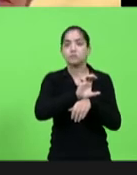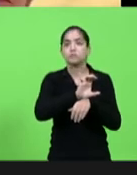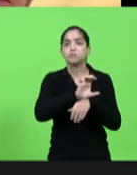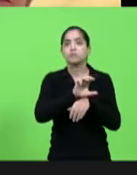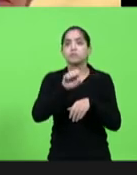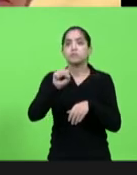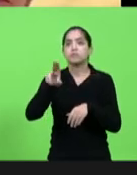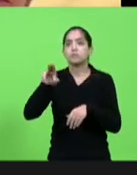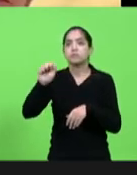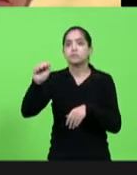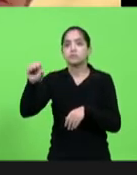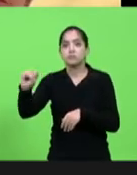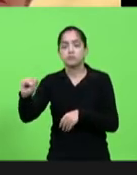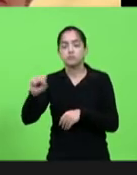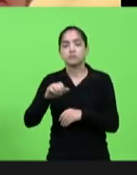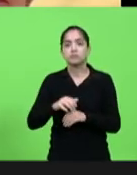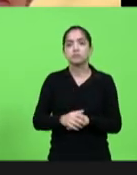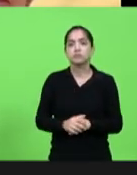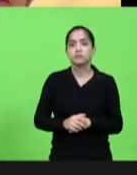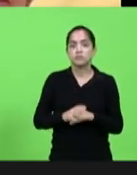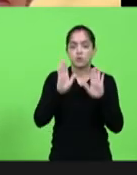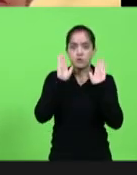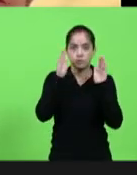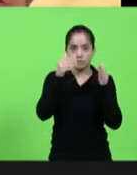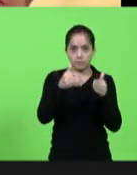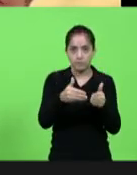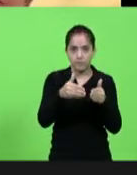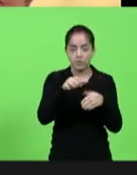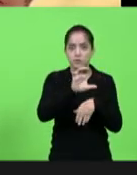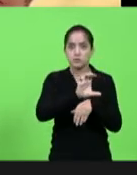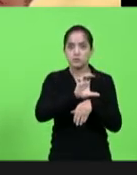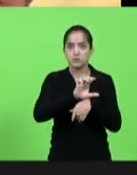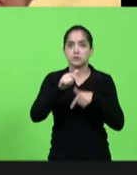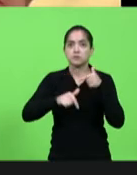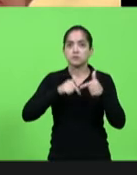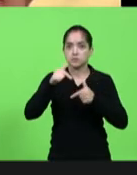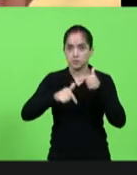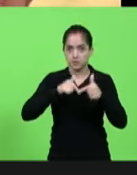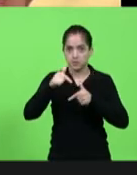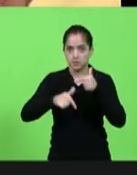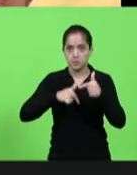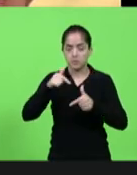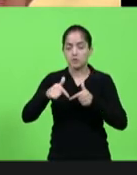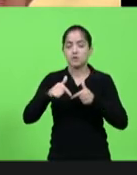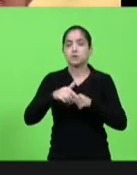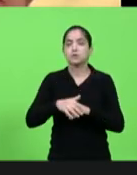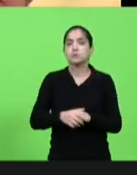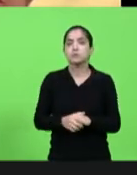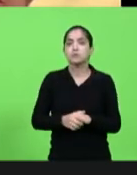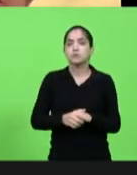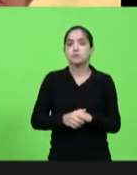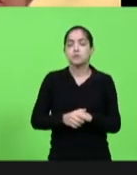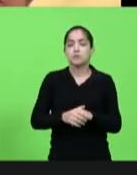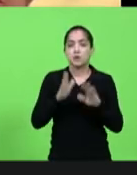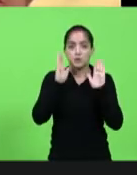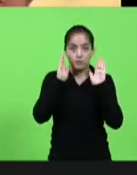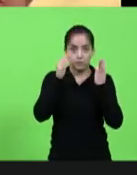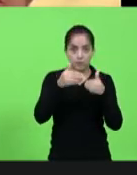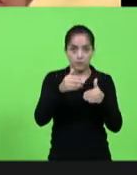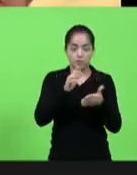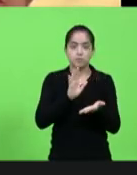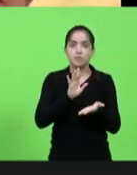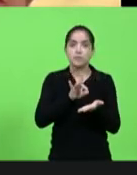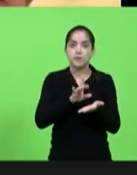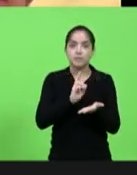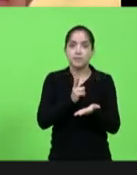SUAS, Féu Suas, Fórum Estadual dos Trabalhadores dos SUAS, FETE Suas, Fórum Permanente de Assistência